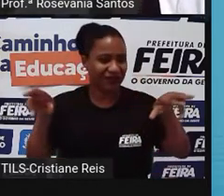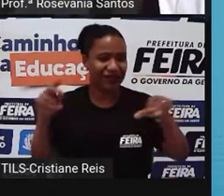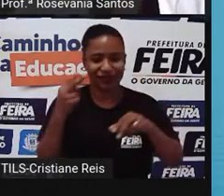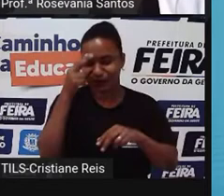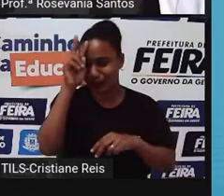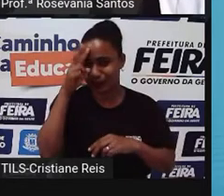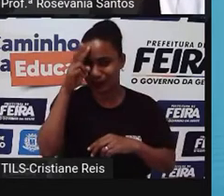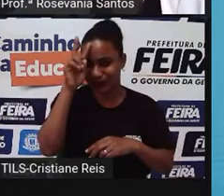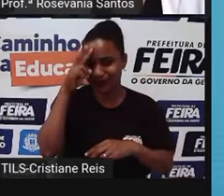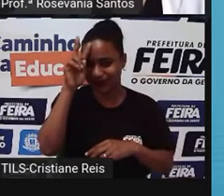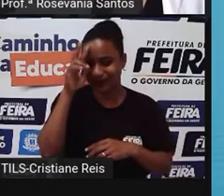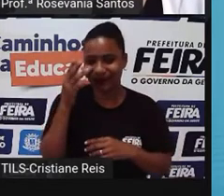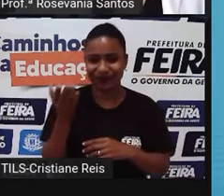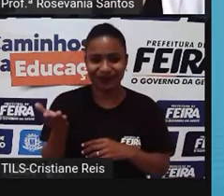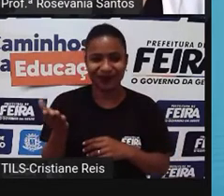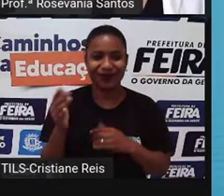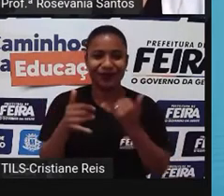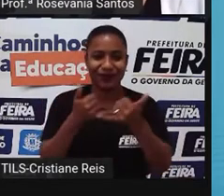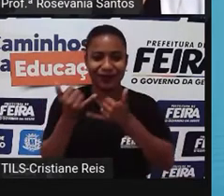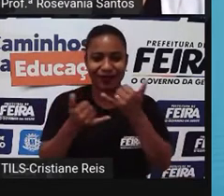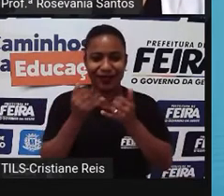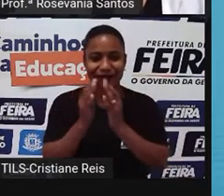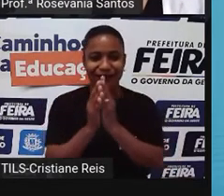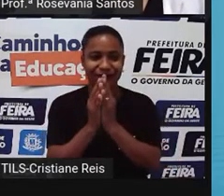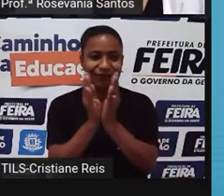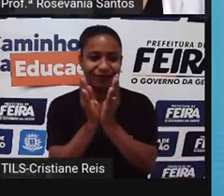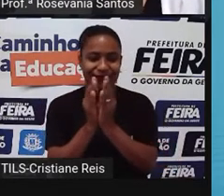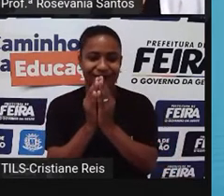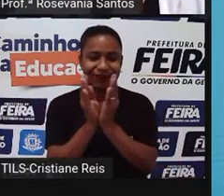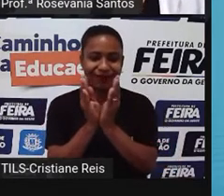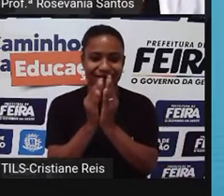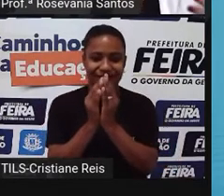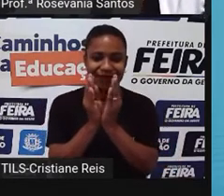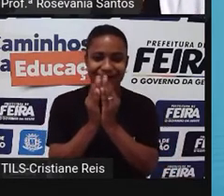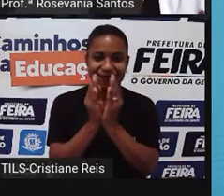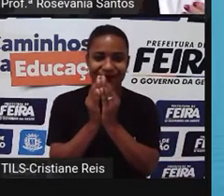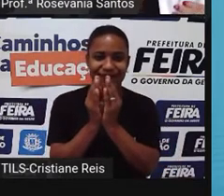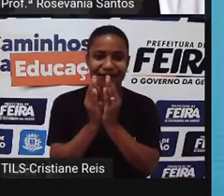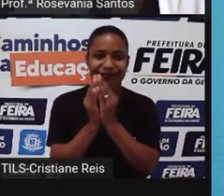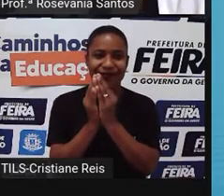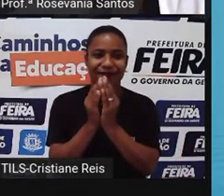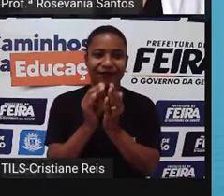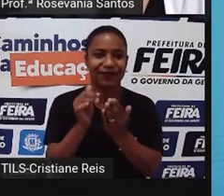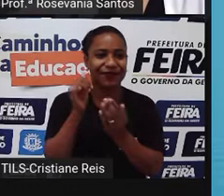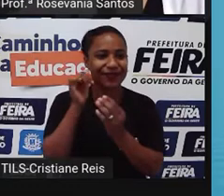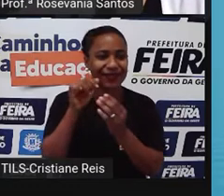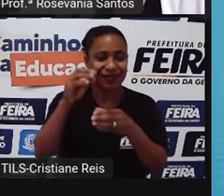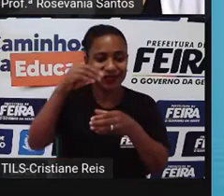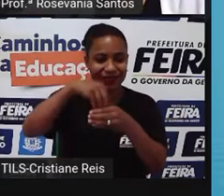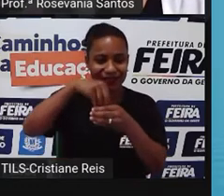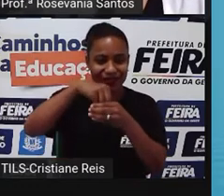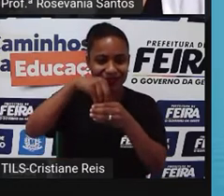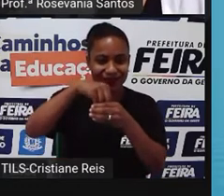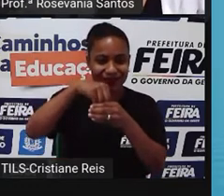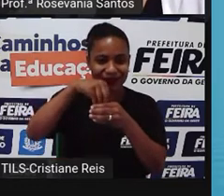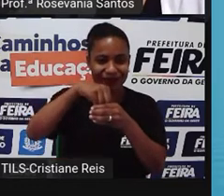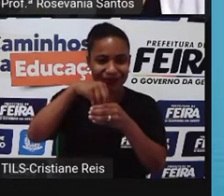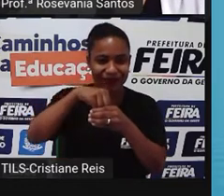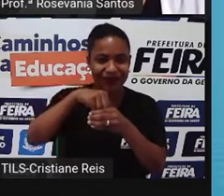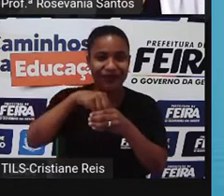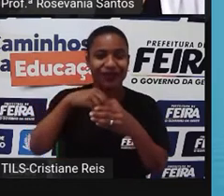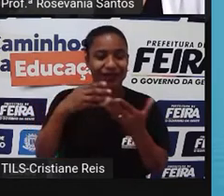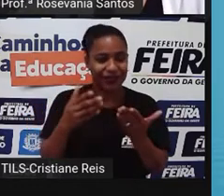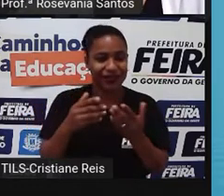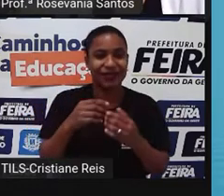E aí você vai abrindo, né? E vai aparecendo uma outra bonequinha igual a essa. Já teve casos de ter, né? O mínimo sempre